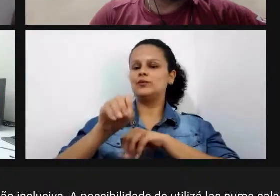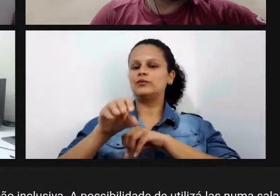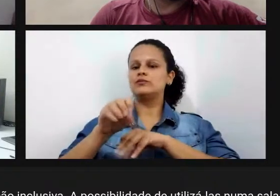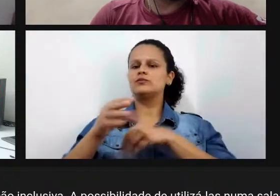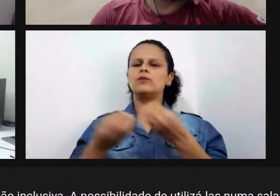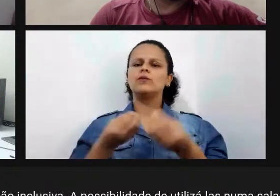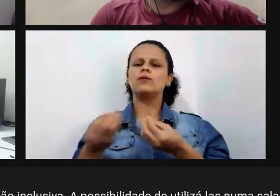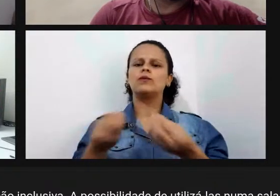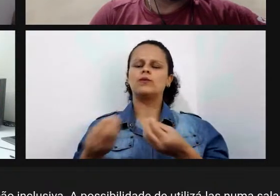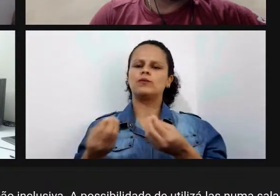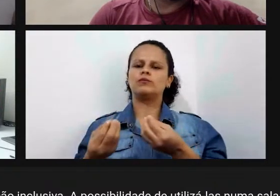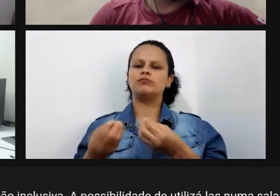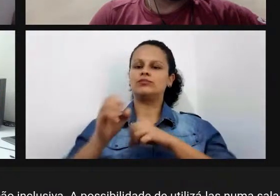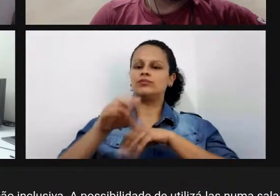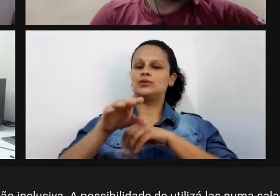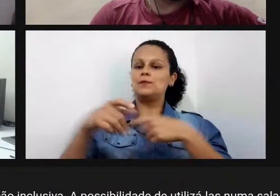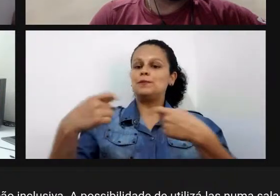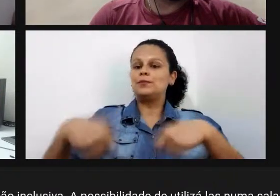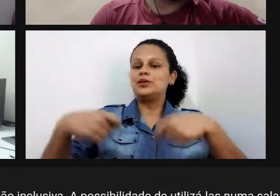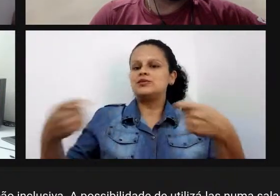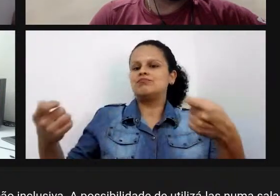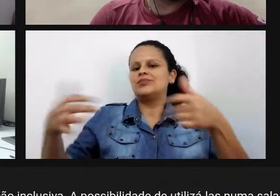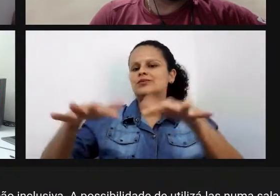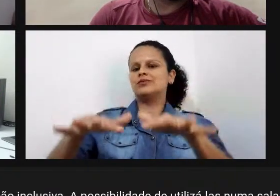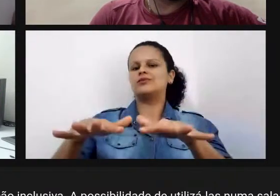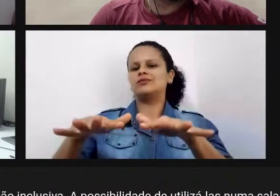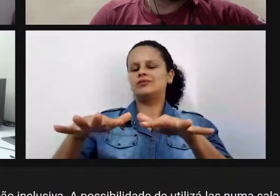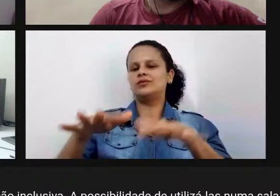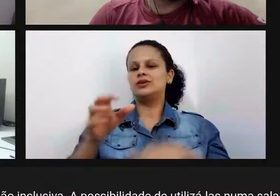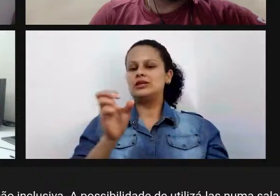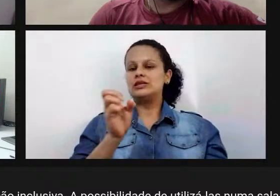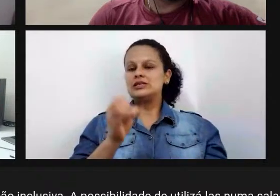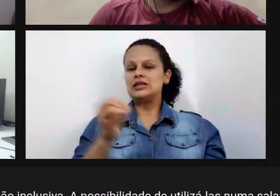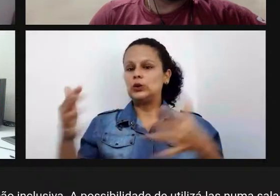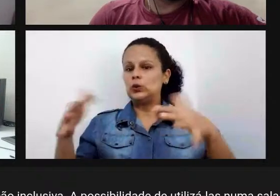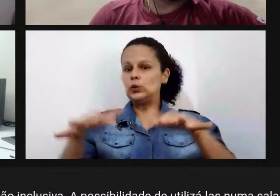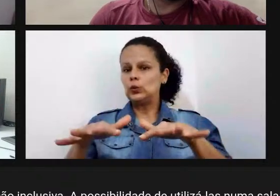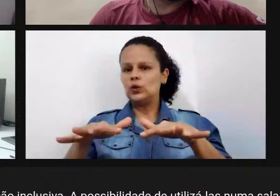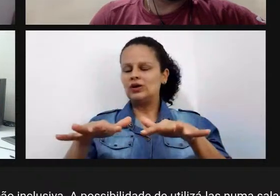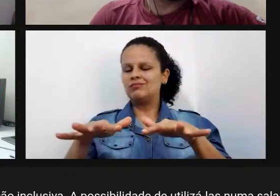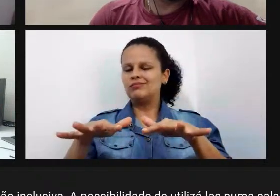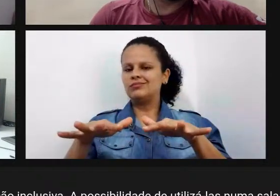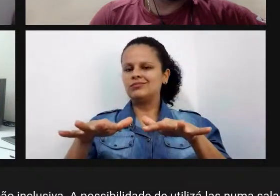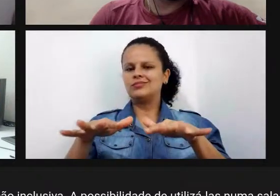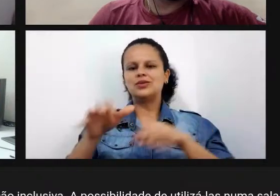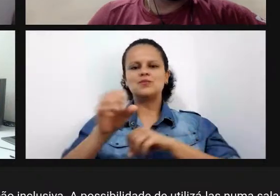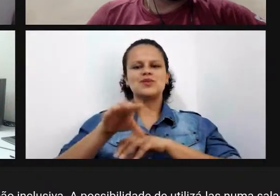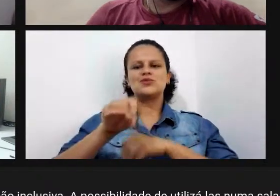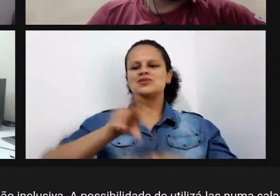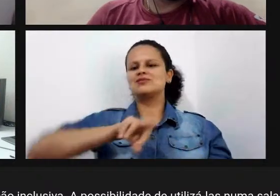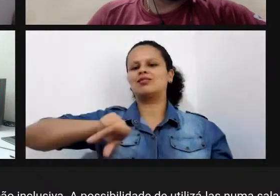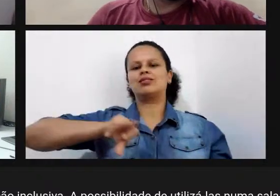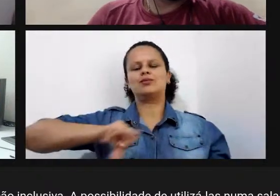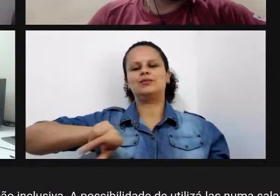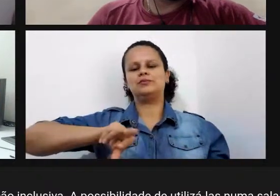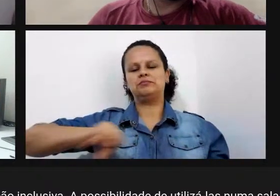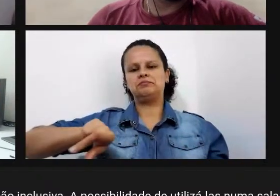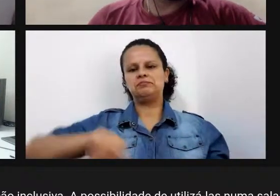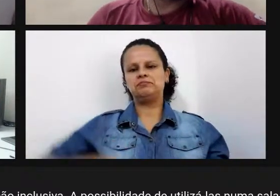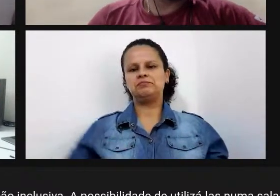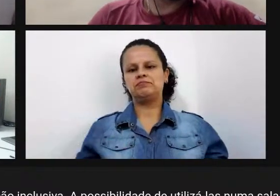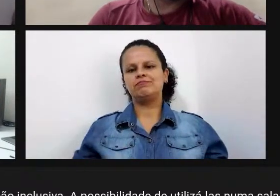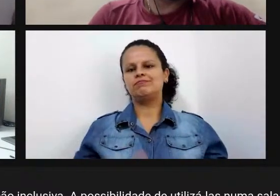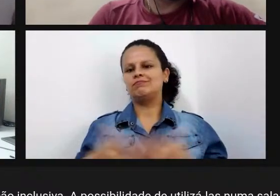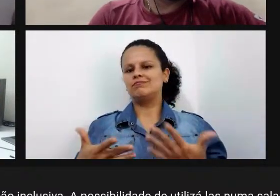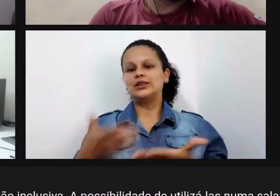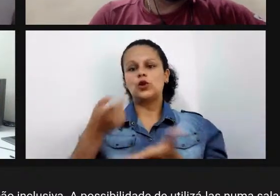precisa ser inclusiva se ela não for inclusiva ela não é educação né eu acho que ela ela isso é um é fator que ele é